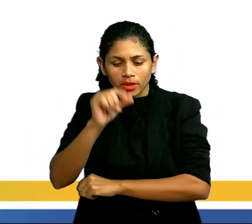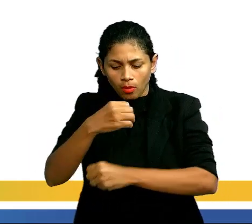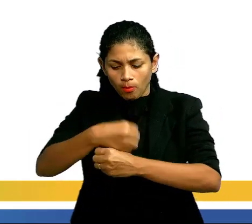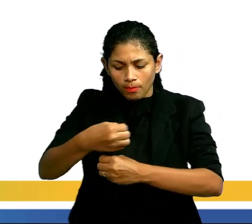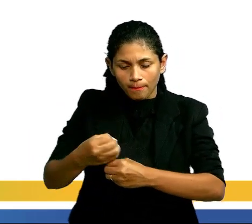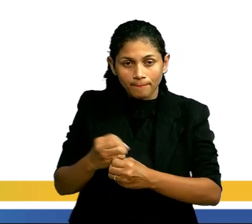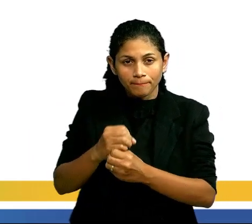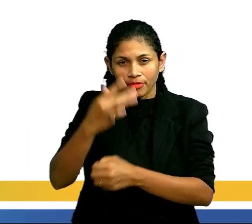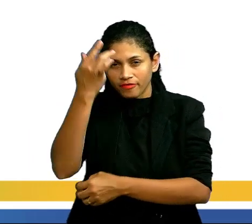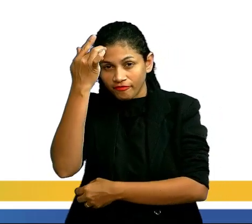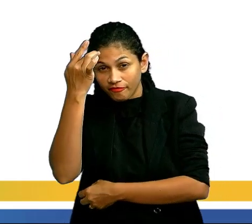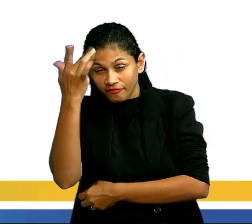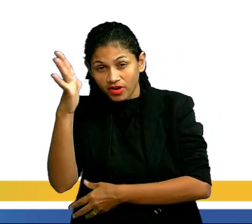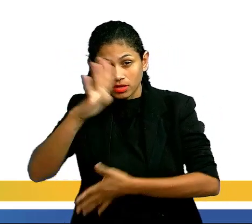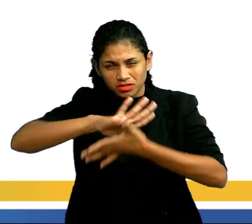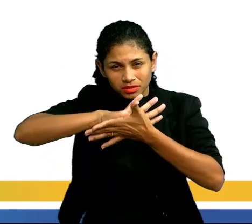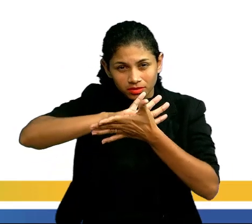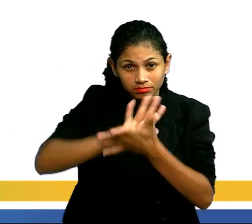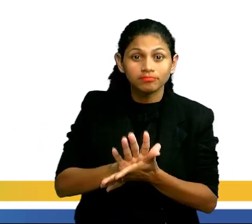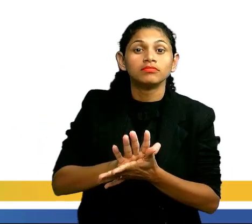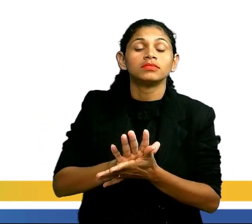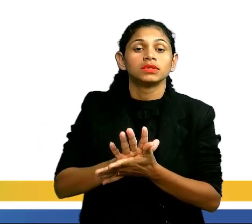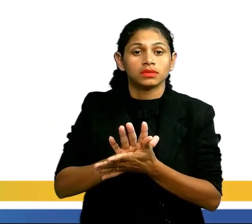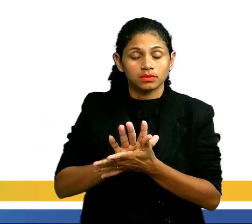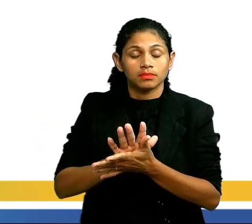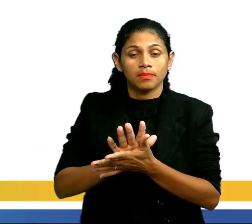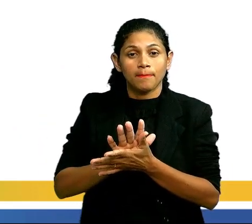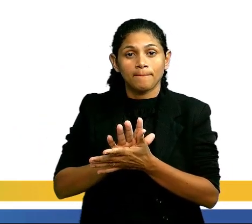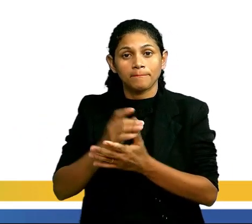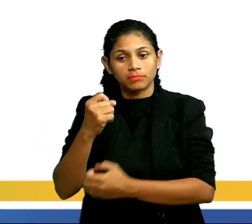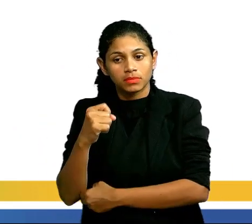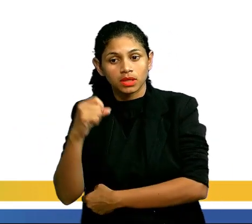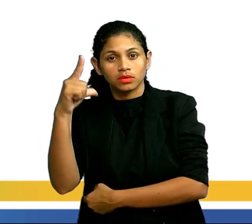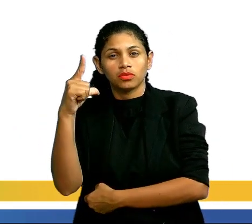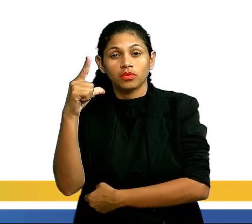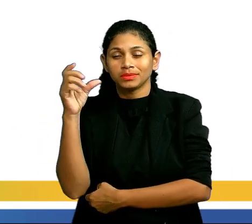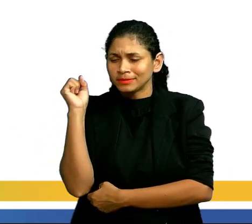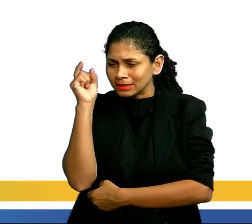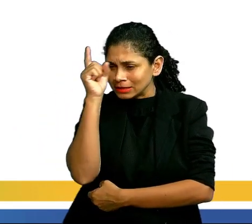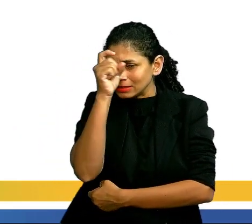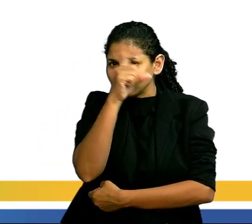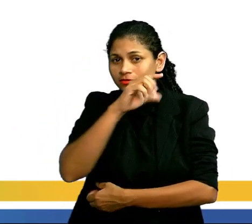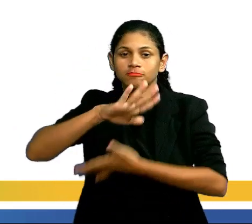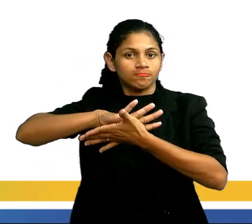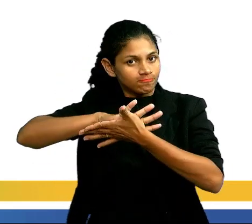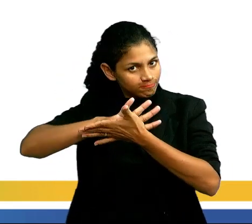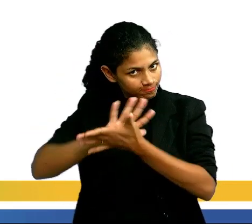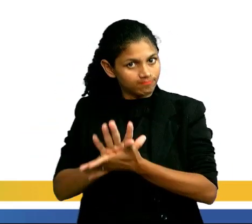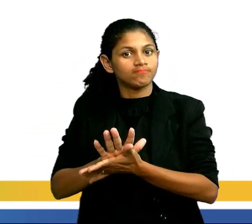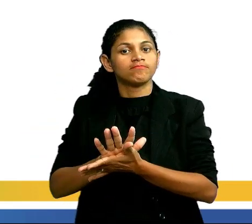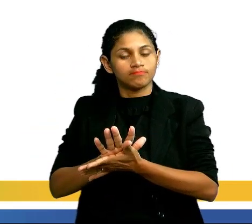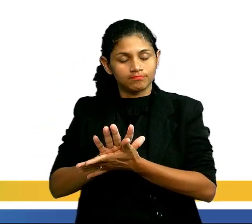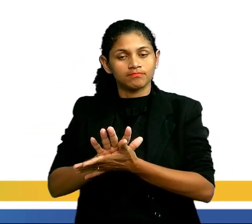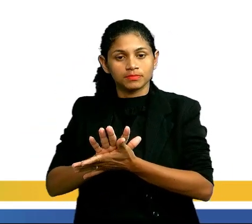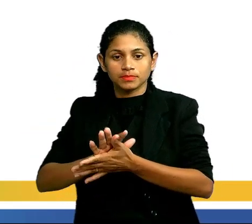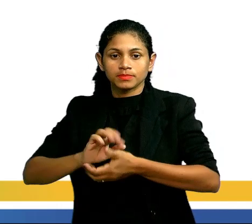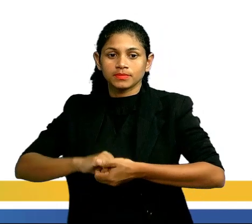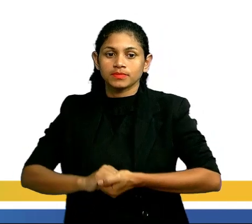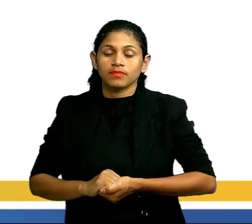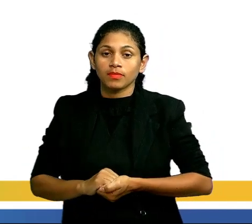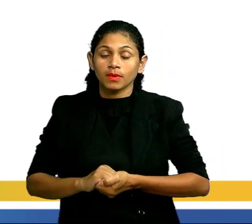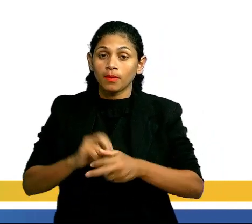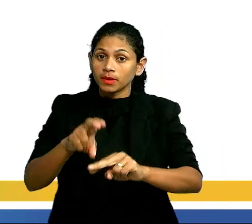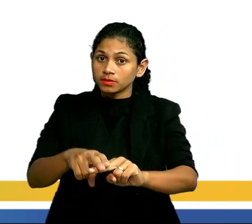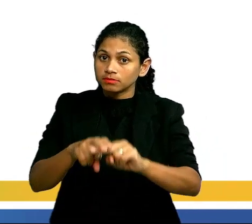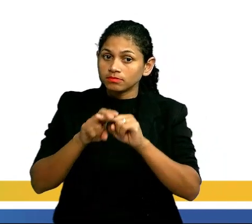mais fácil dessa molécula ser eliminada. E quanto maior a molécula, mais difícil essa molécula será eliminada. Por